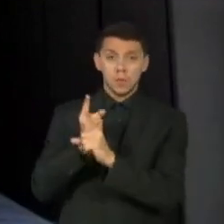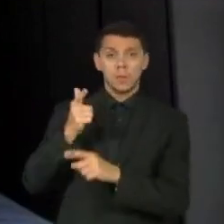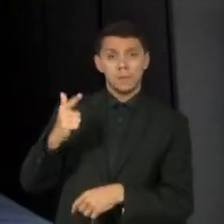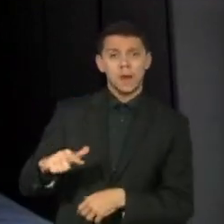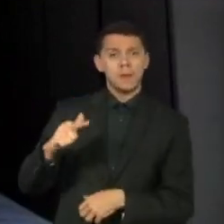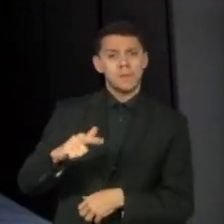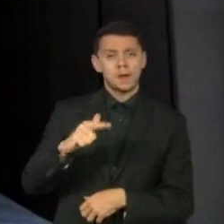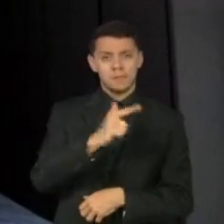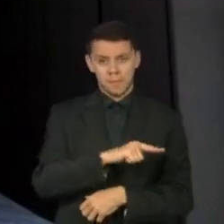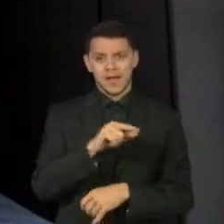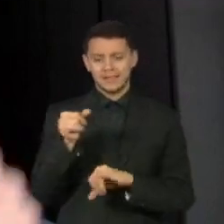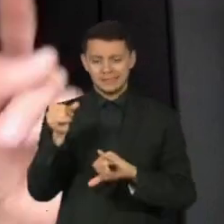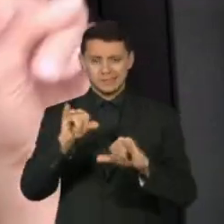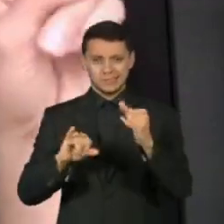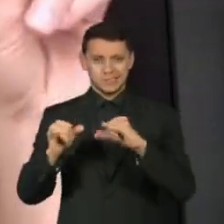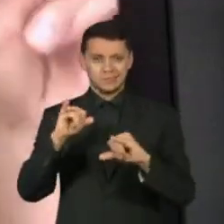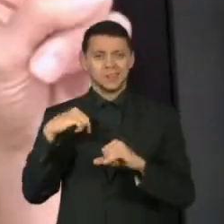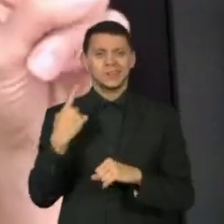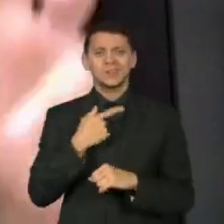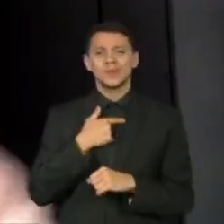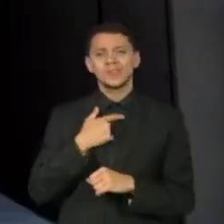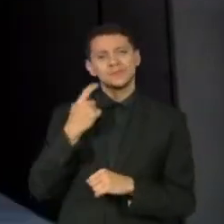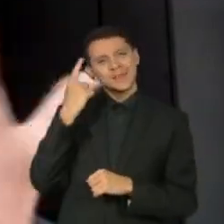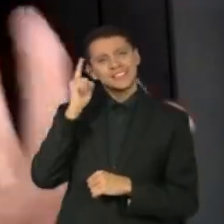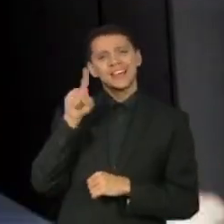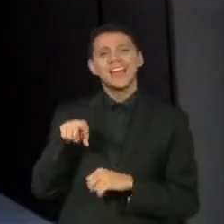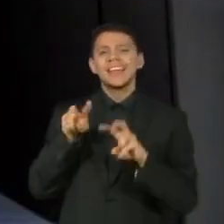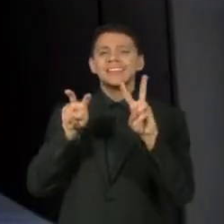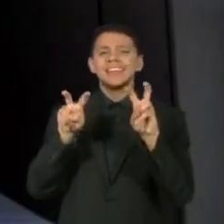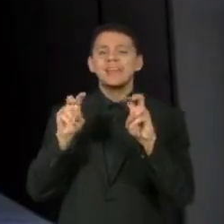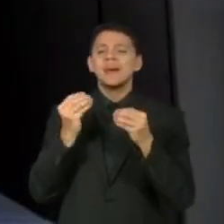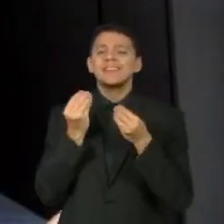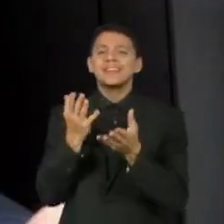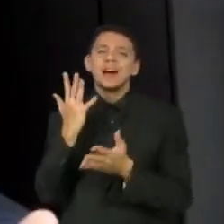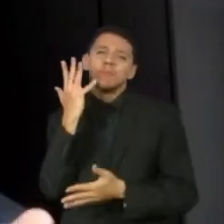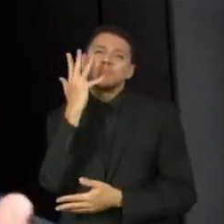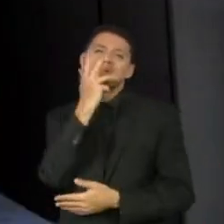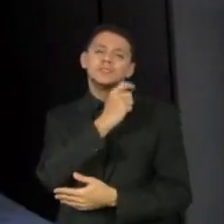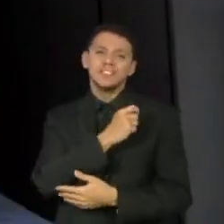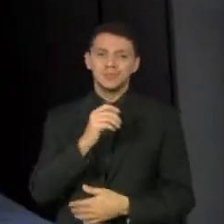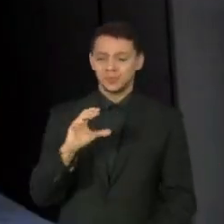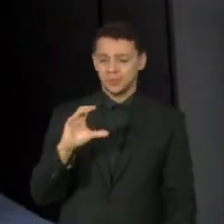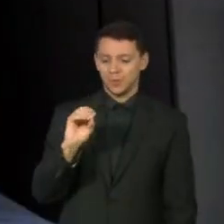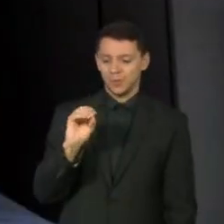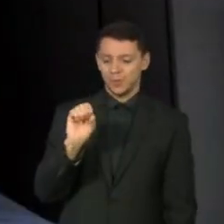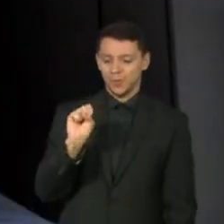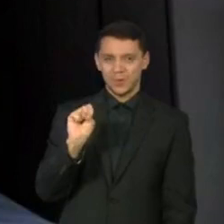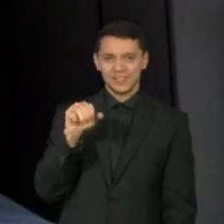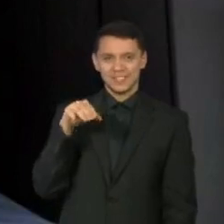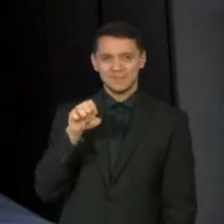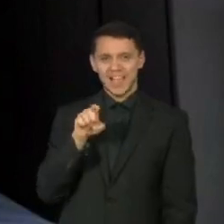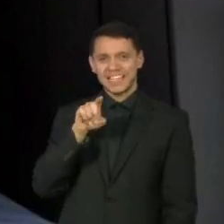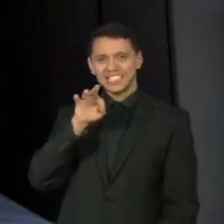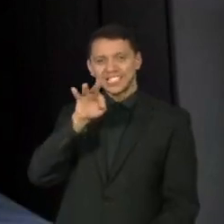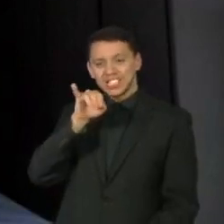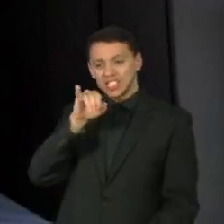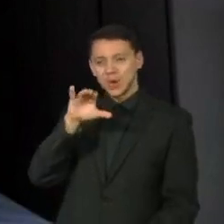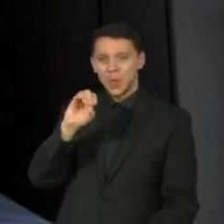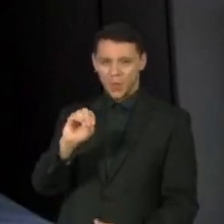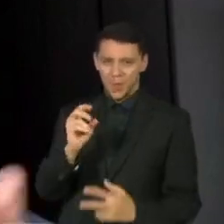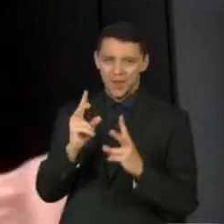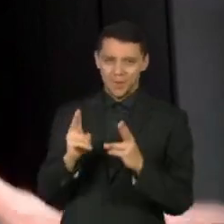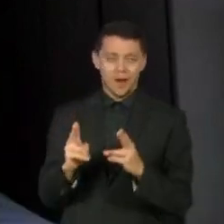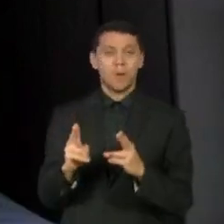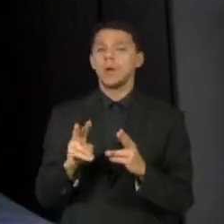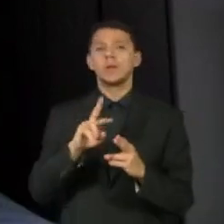considera como cosméticos. O que seria um aditivo cosmético, tá, Joice? Isso não é uma definição